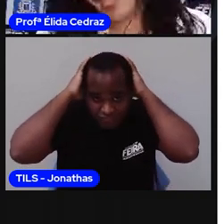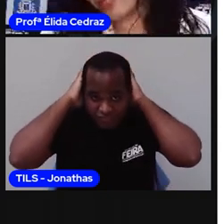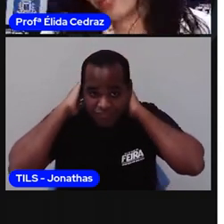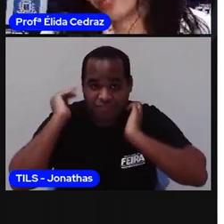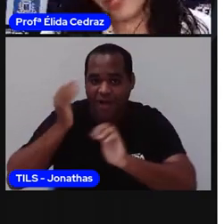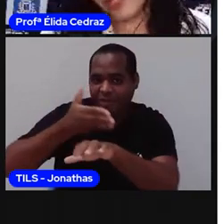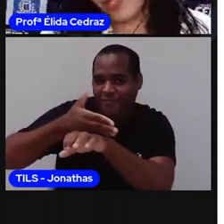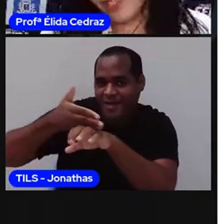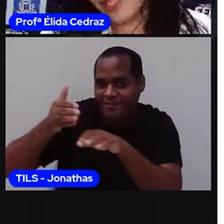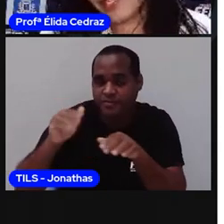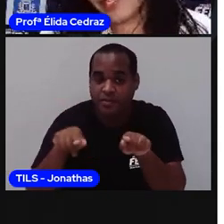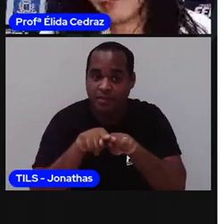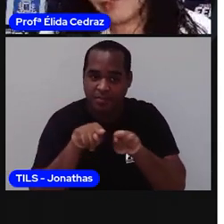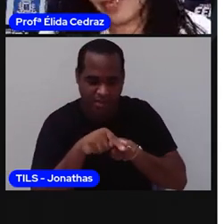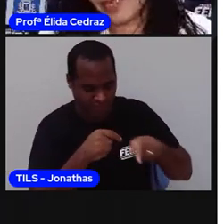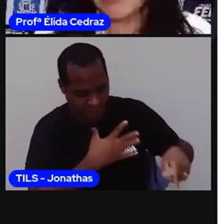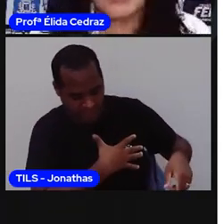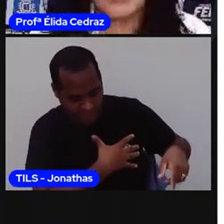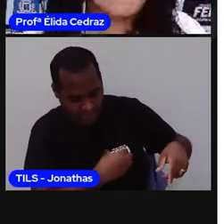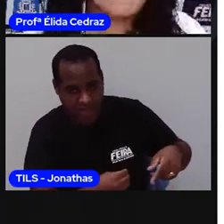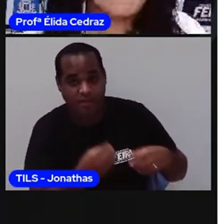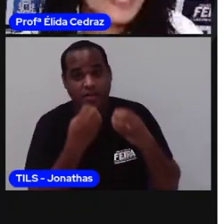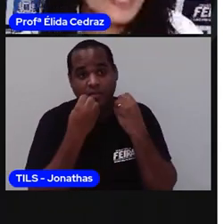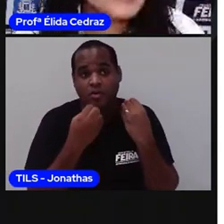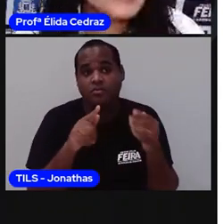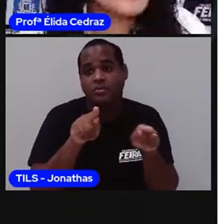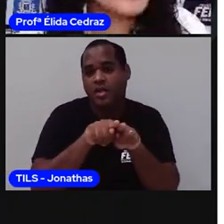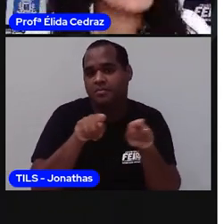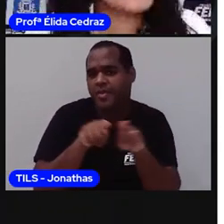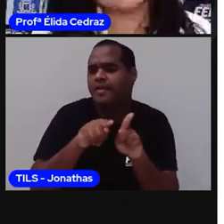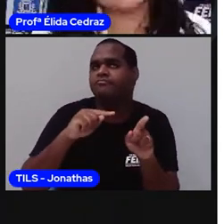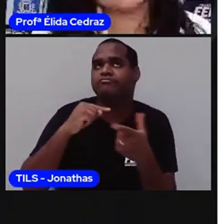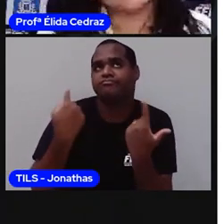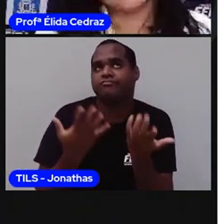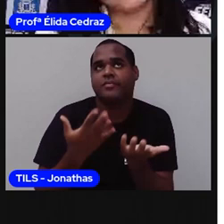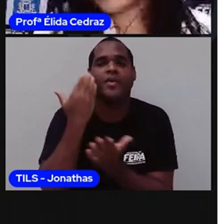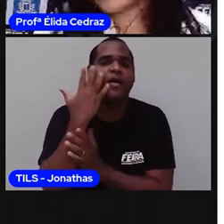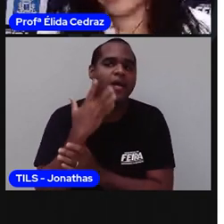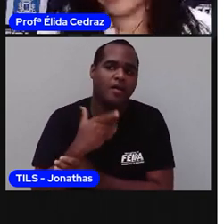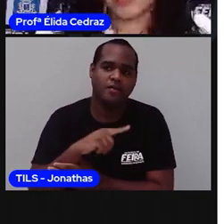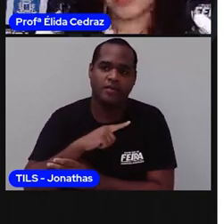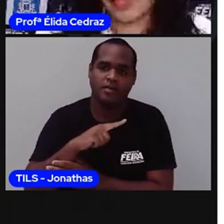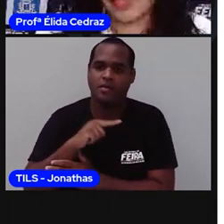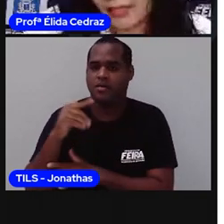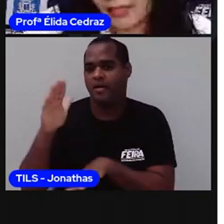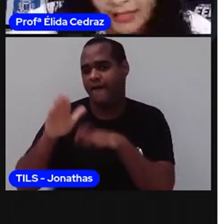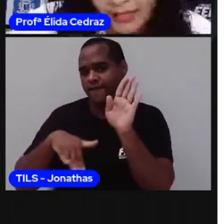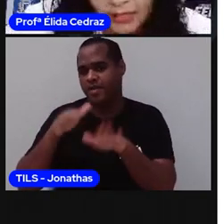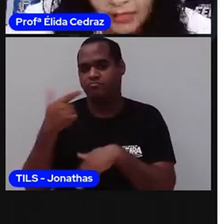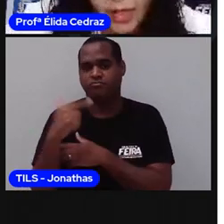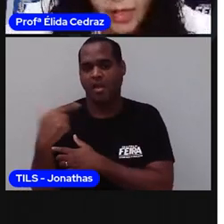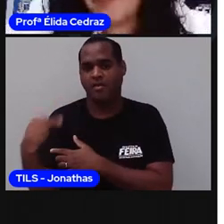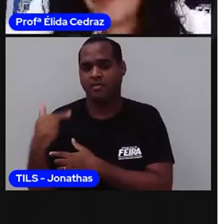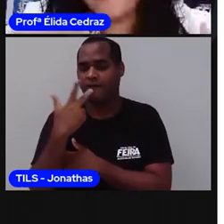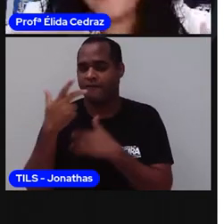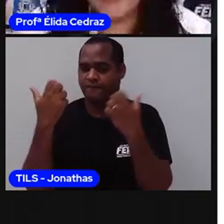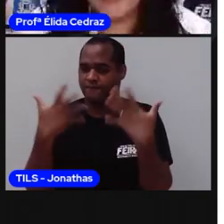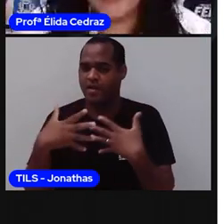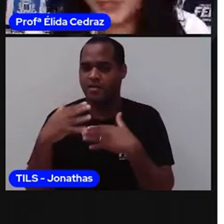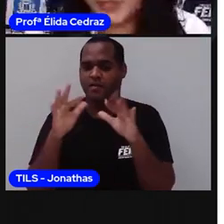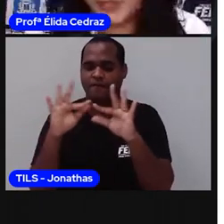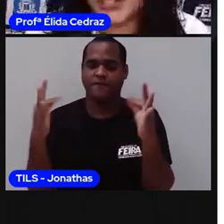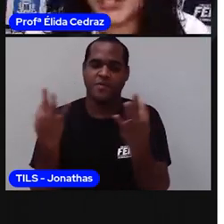As minhas filhas também. Mas tem crianças que não tem, assim, a família